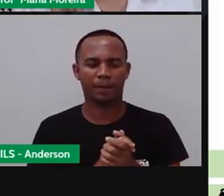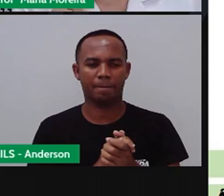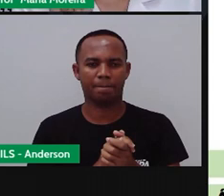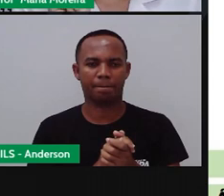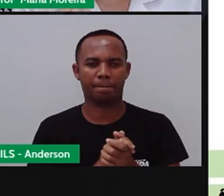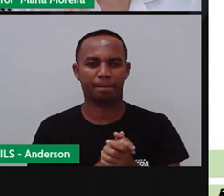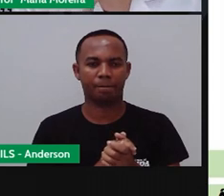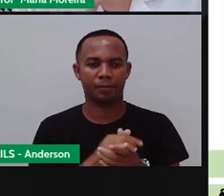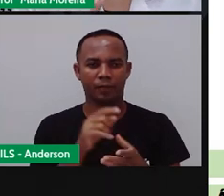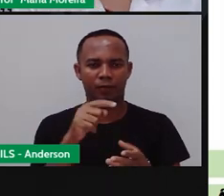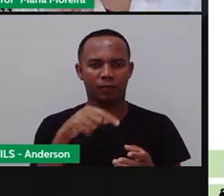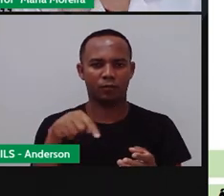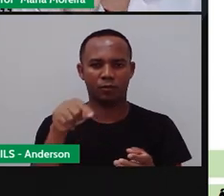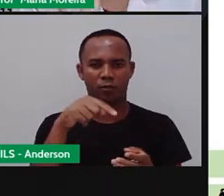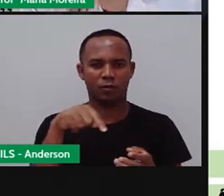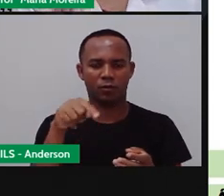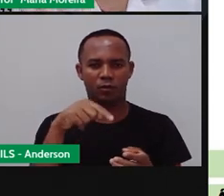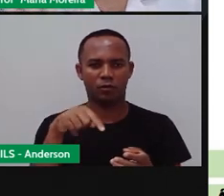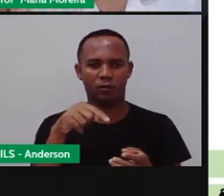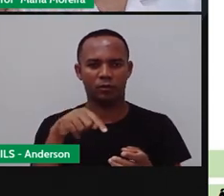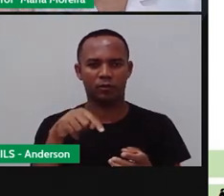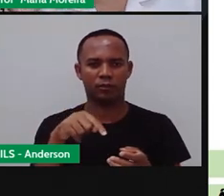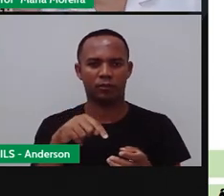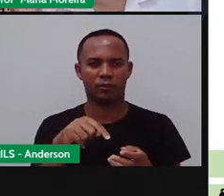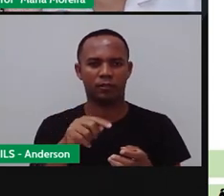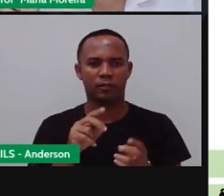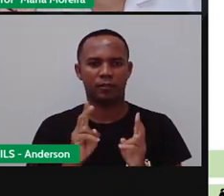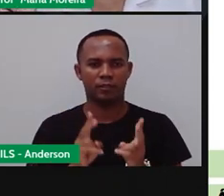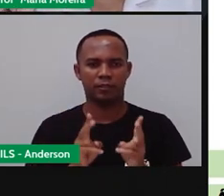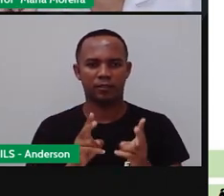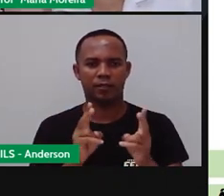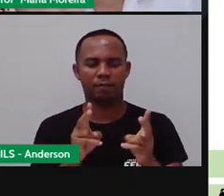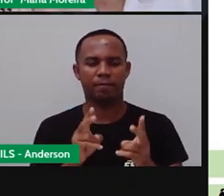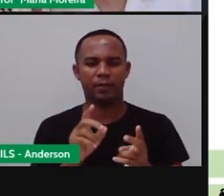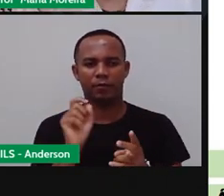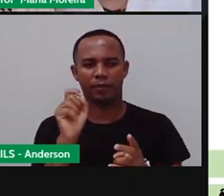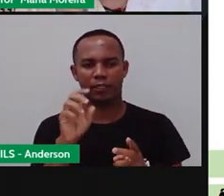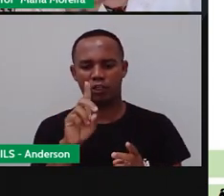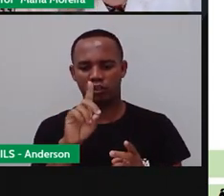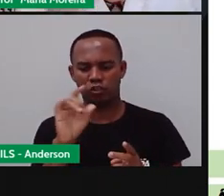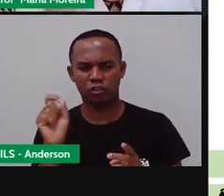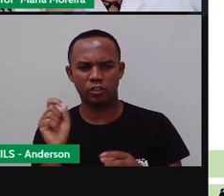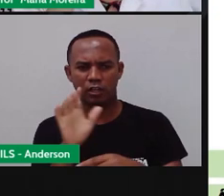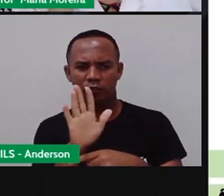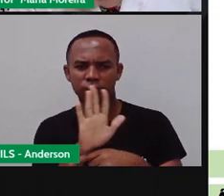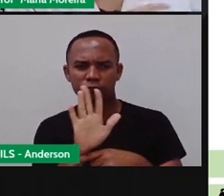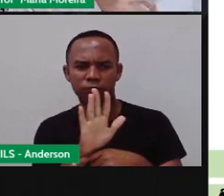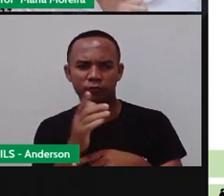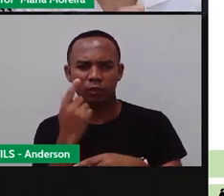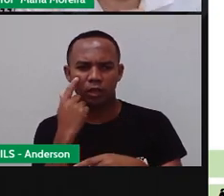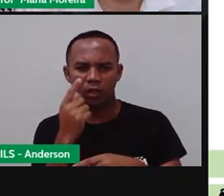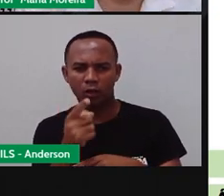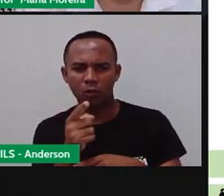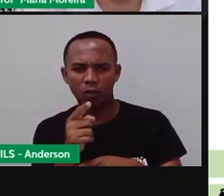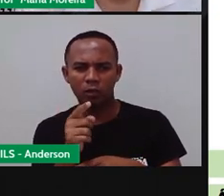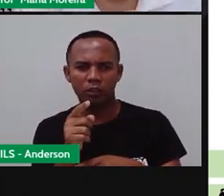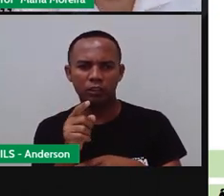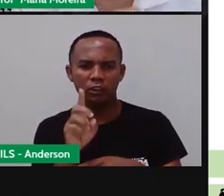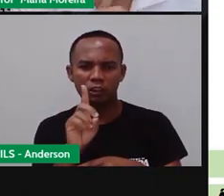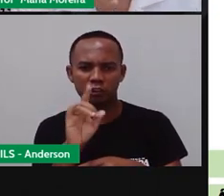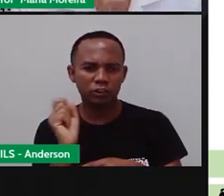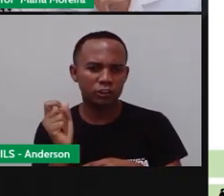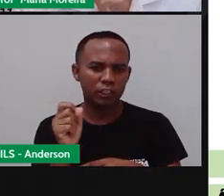né? Nós colocamos sempre a data nos slides e que, às vezes, né? A fala assim, a data estava